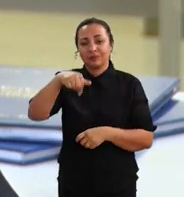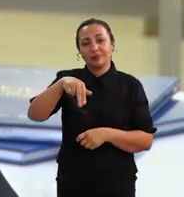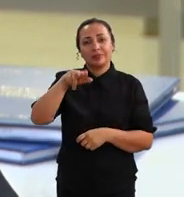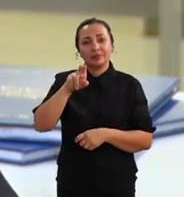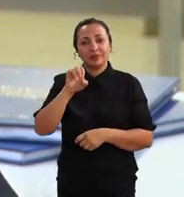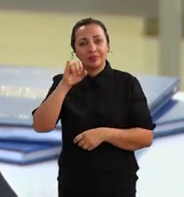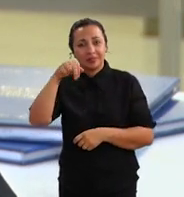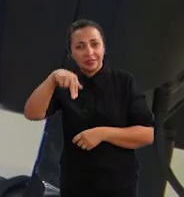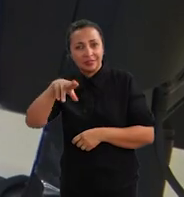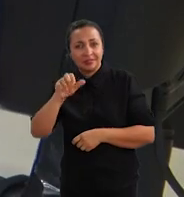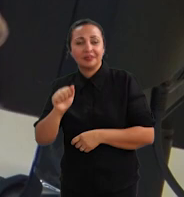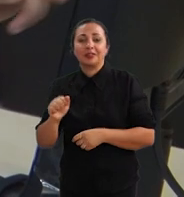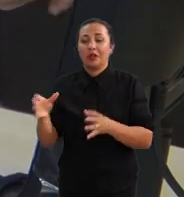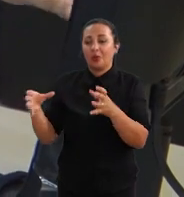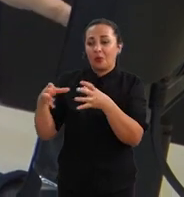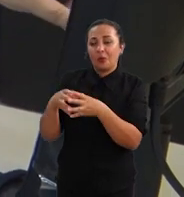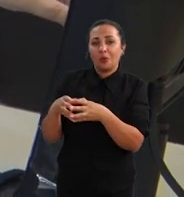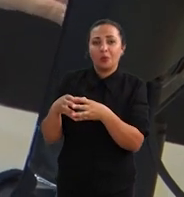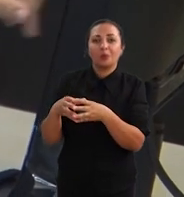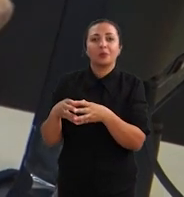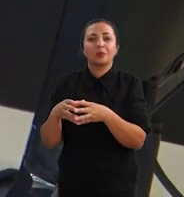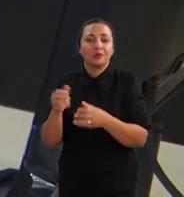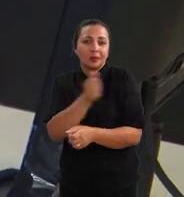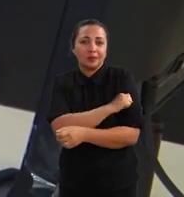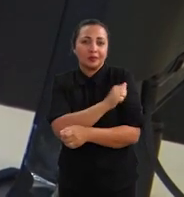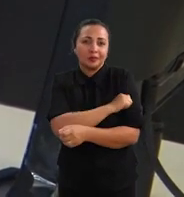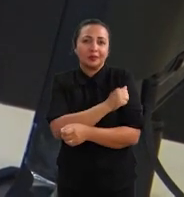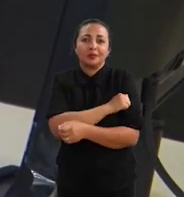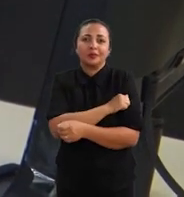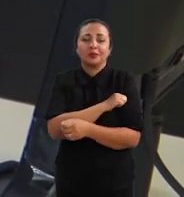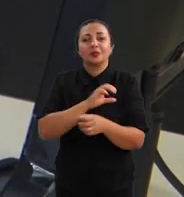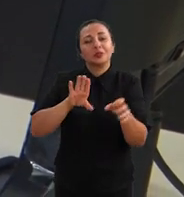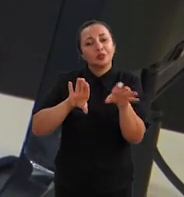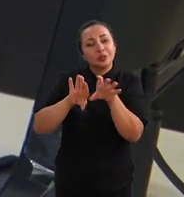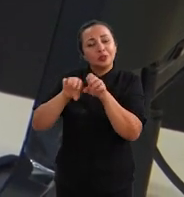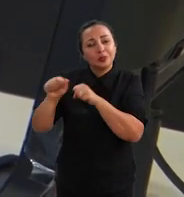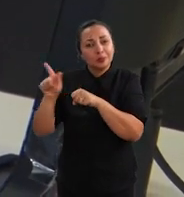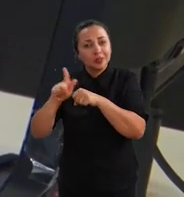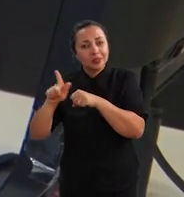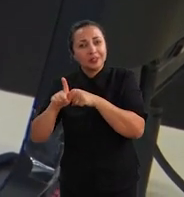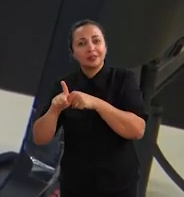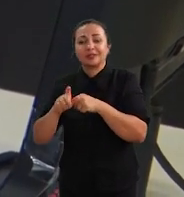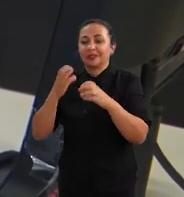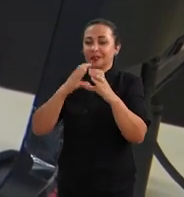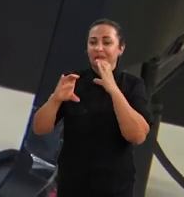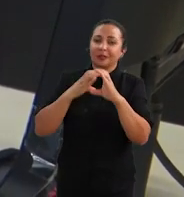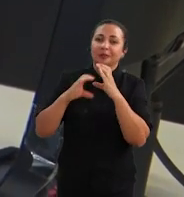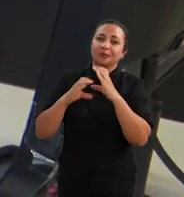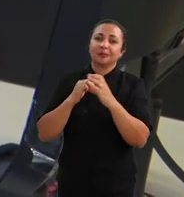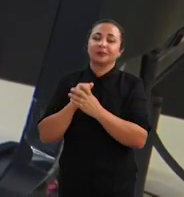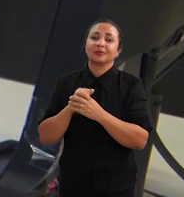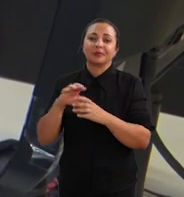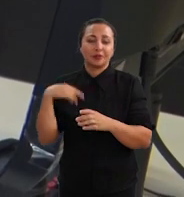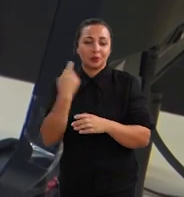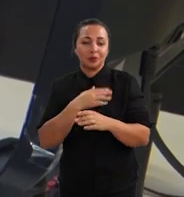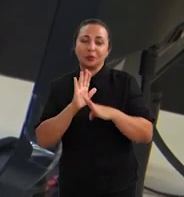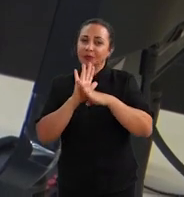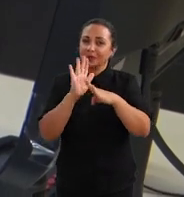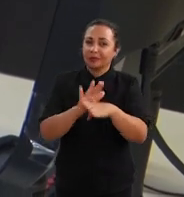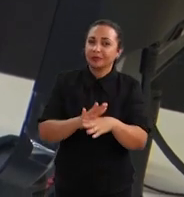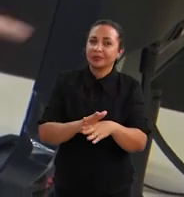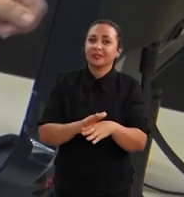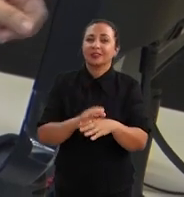Kenya Coddell, com uma equipe de alunos de graduação da computação, que nos